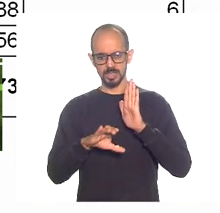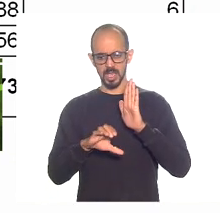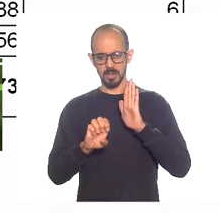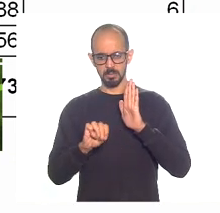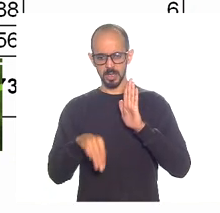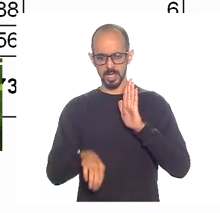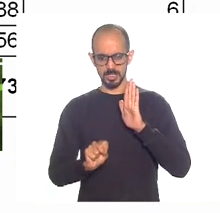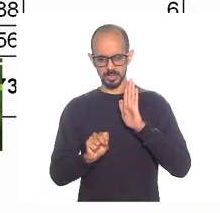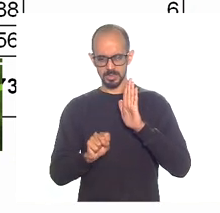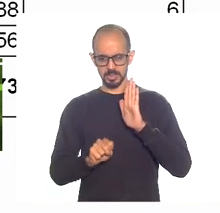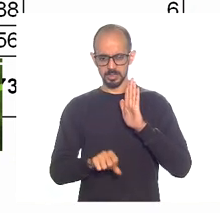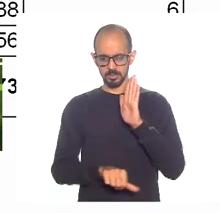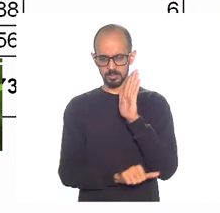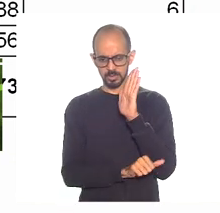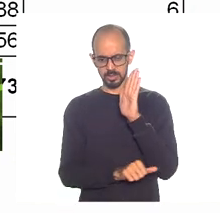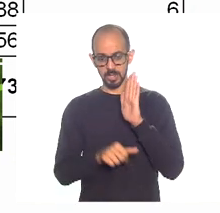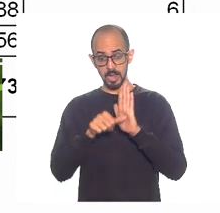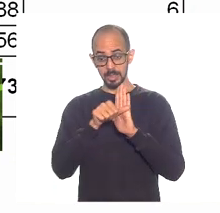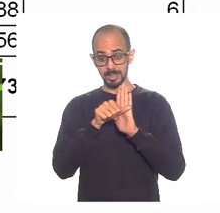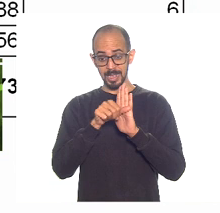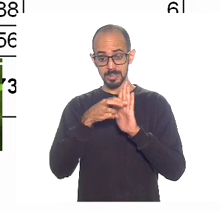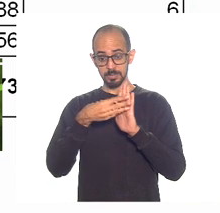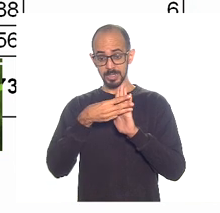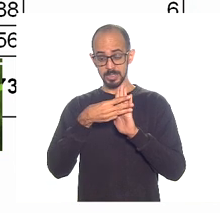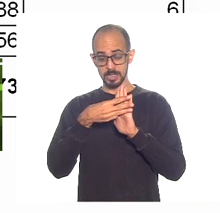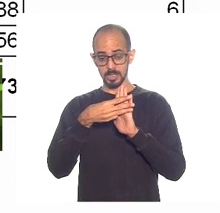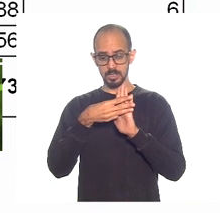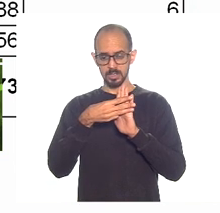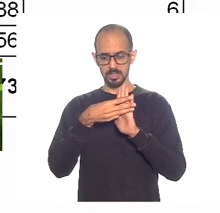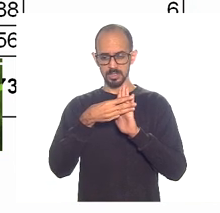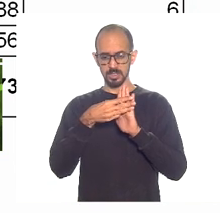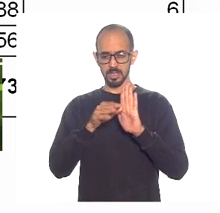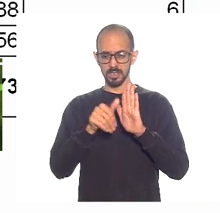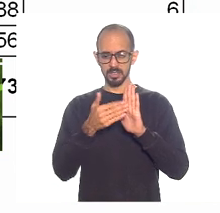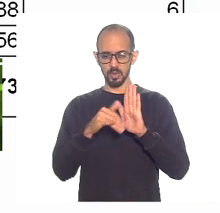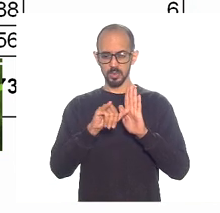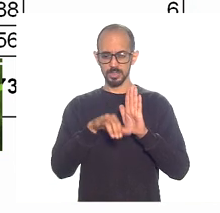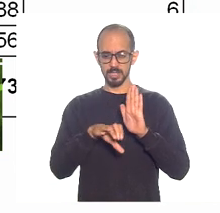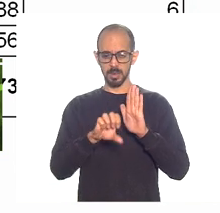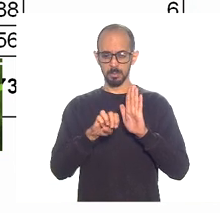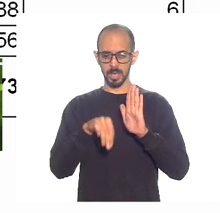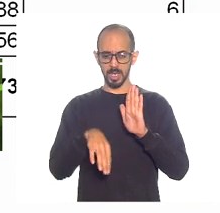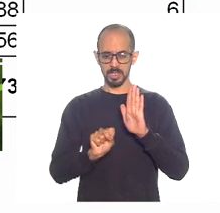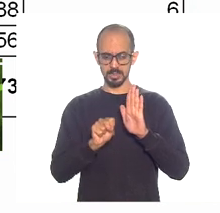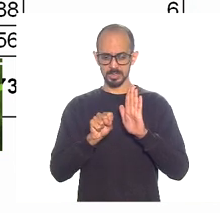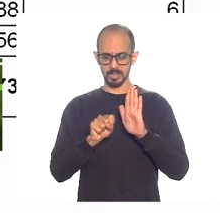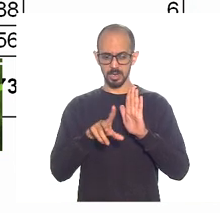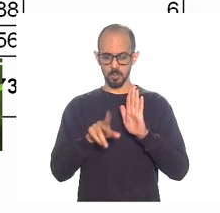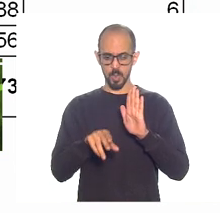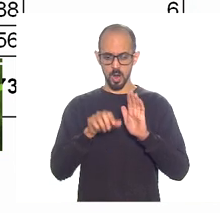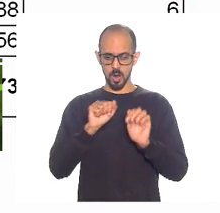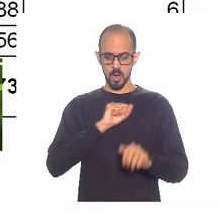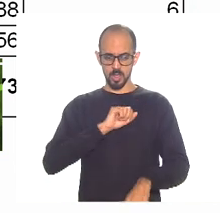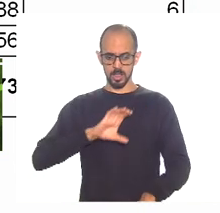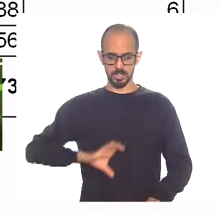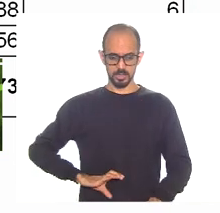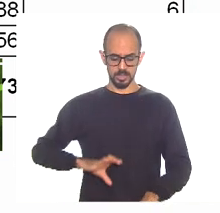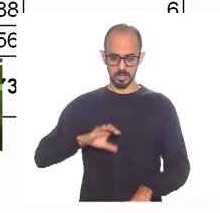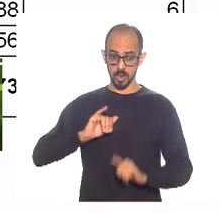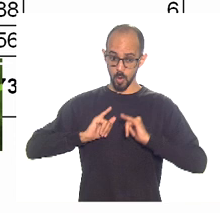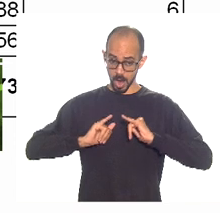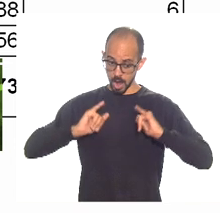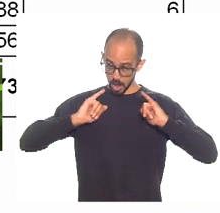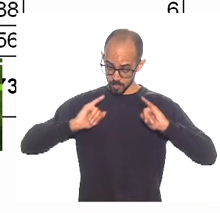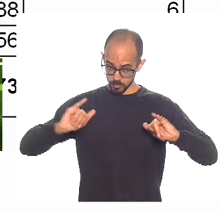então, quer dizer, do ICMS, inclusive, como o deputado André já tinha até alertado, quer dizer, para mim, é até mais